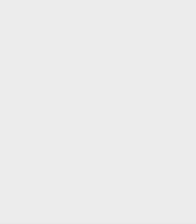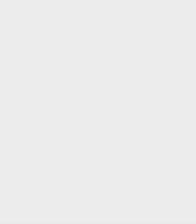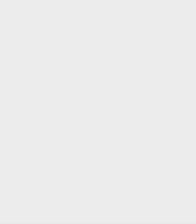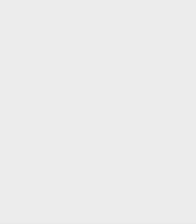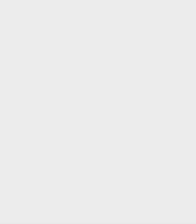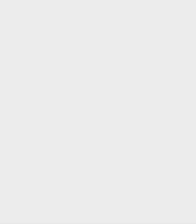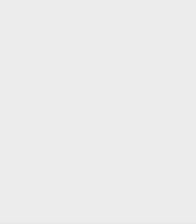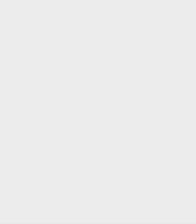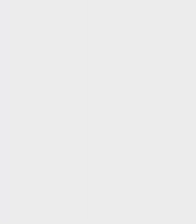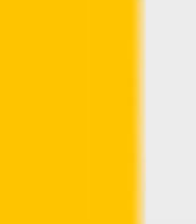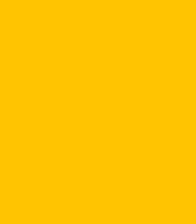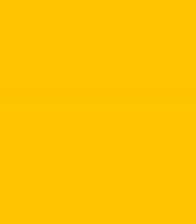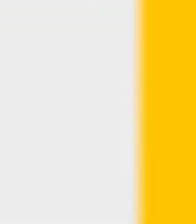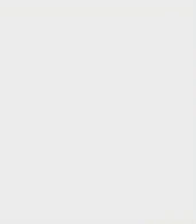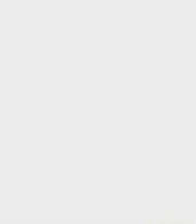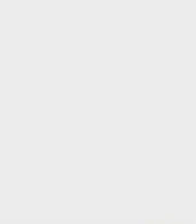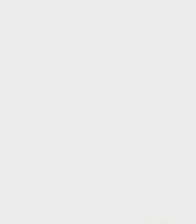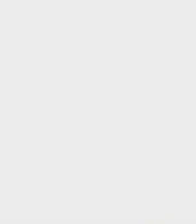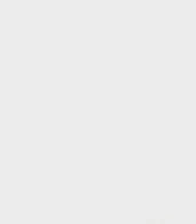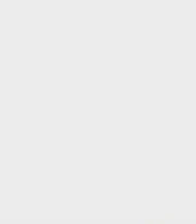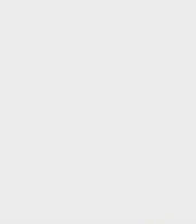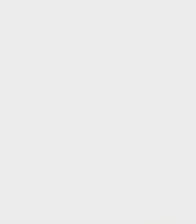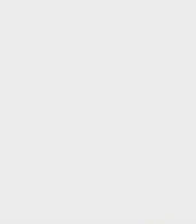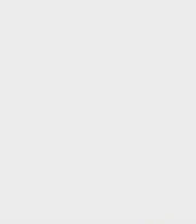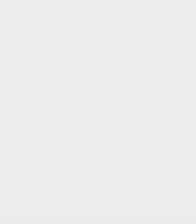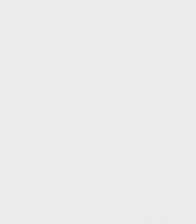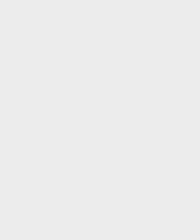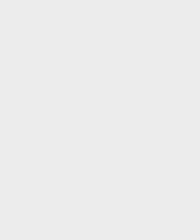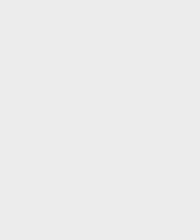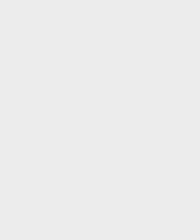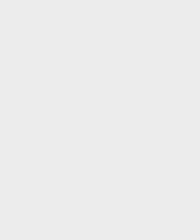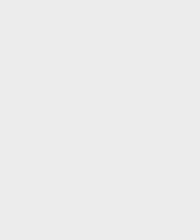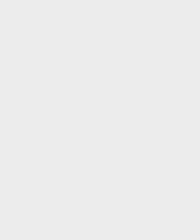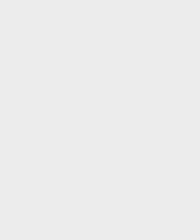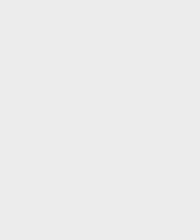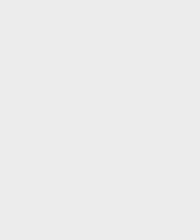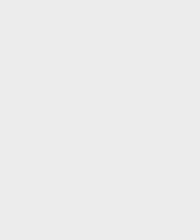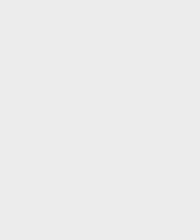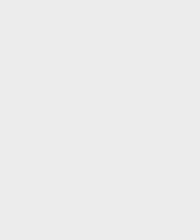jogado no lixo. TV Alese, cidadania e informação.